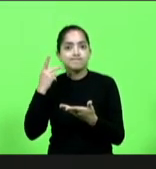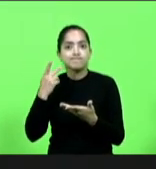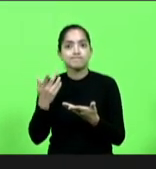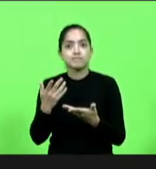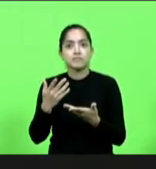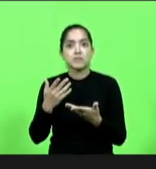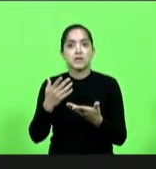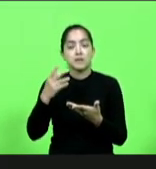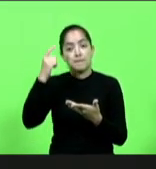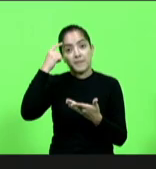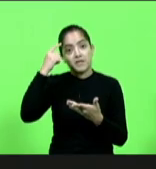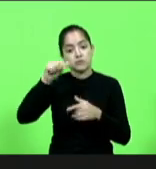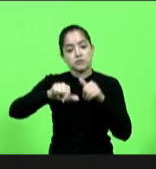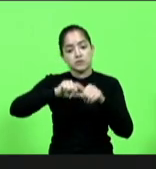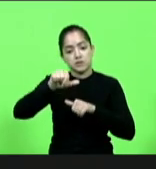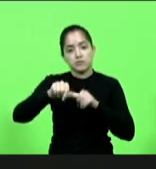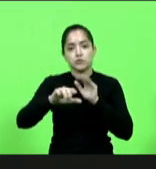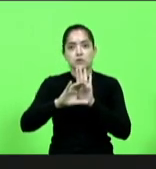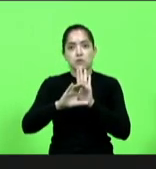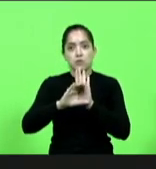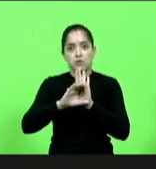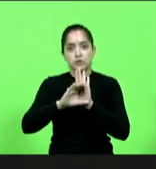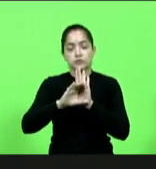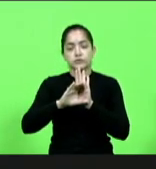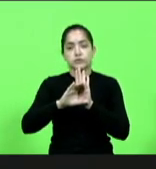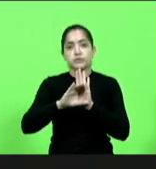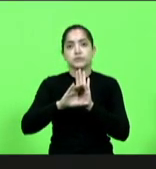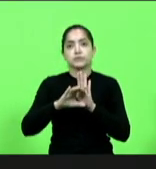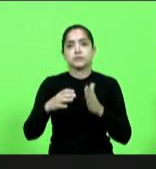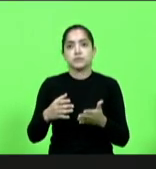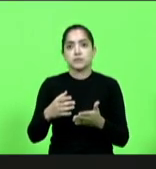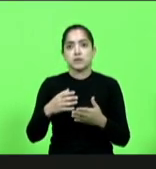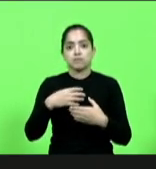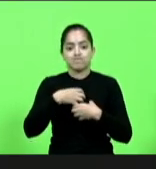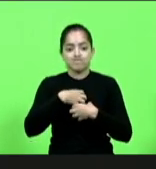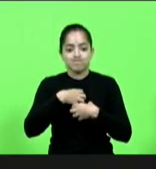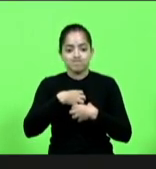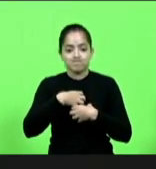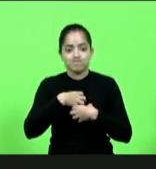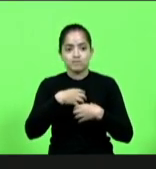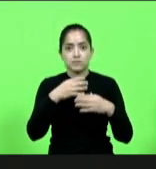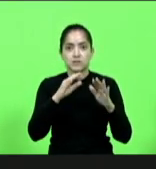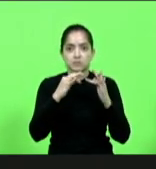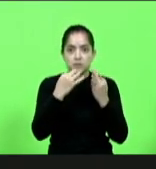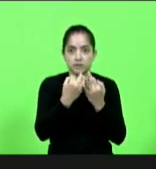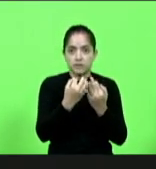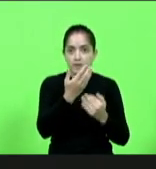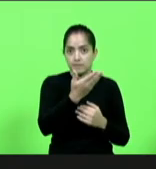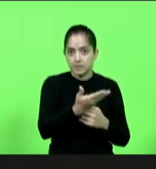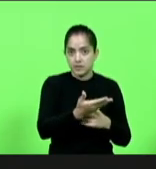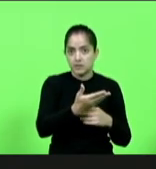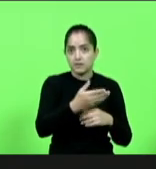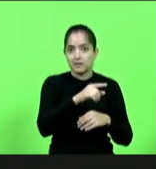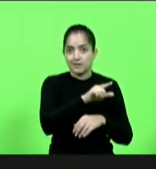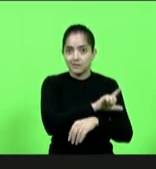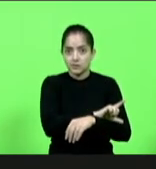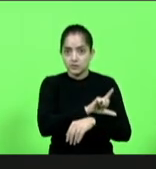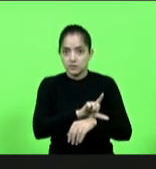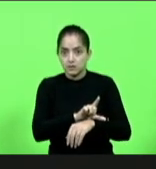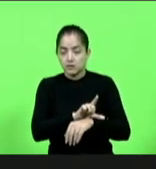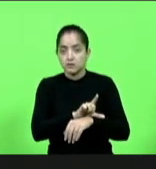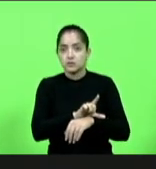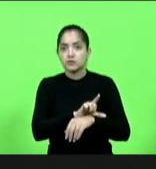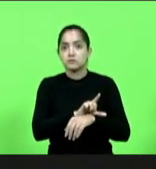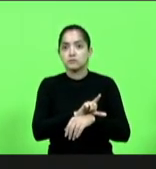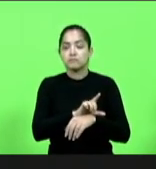alterar esse código assim como mando os meus pesos para essa moça de lajes também desejo do